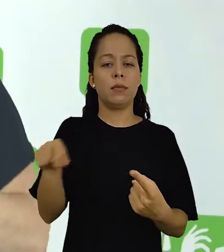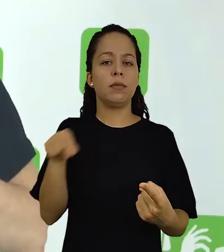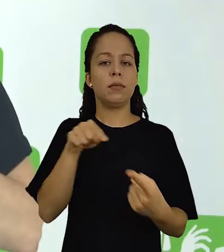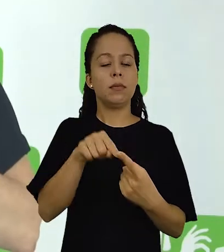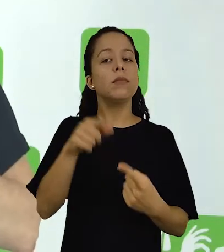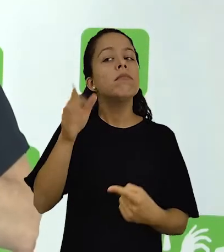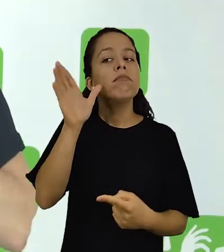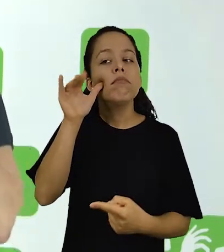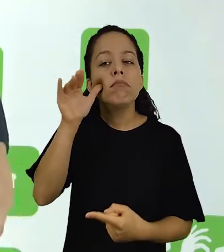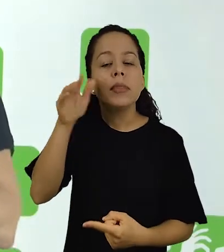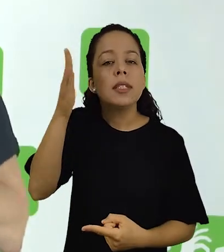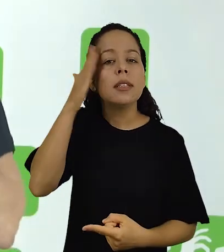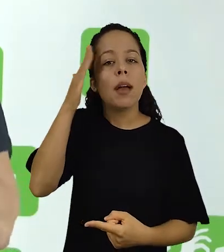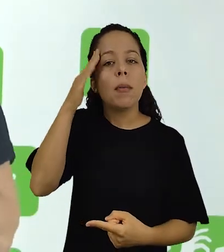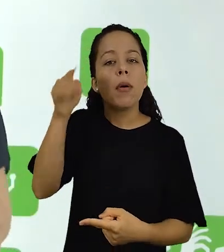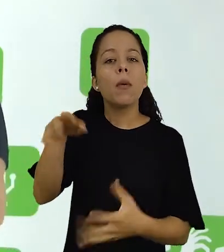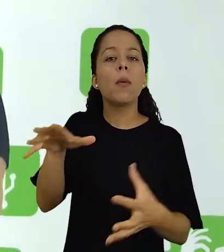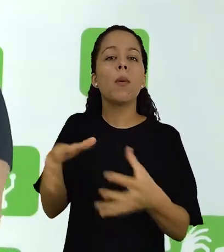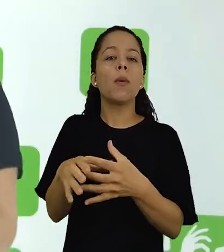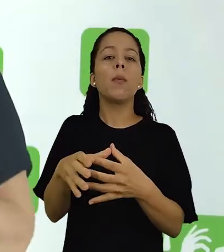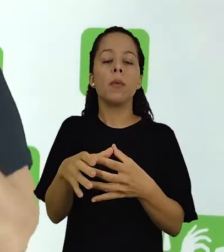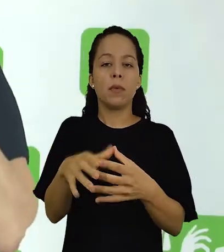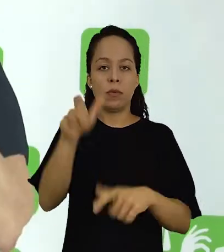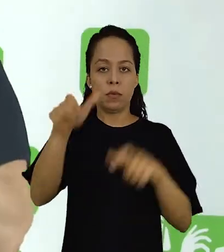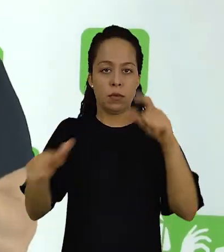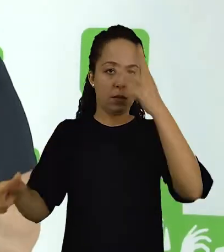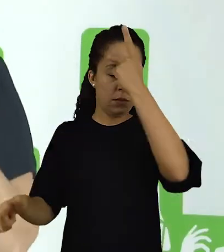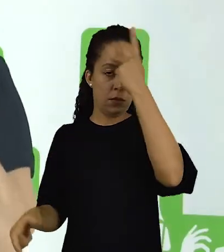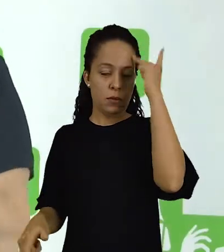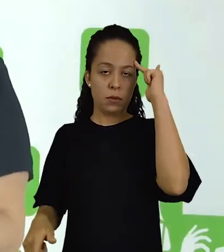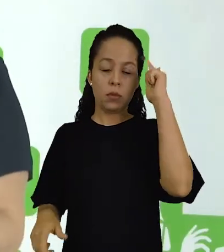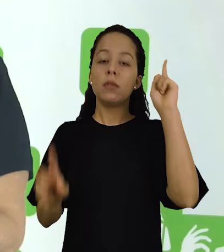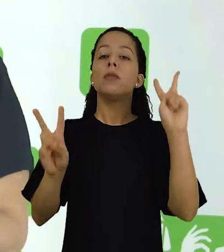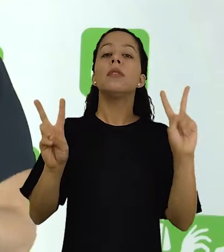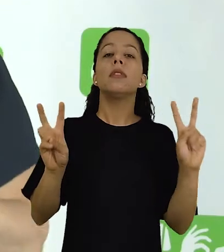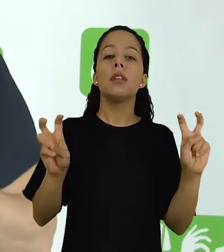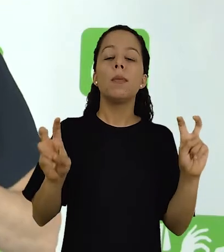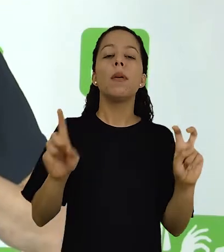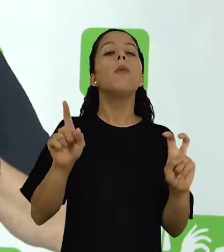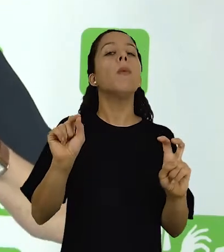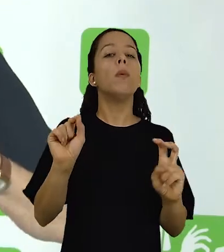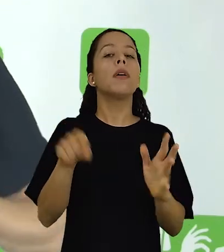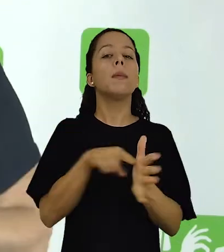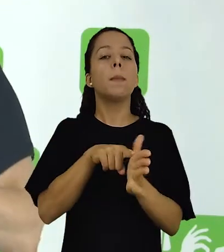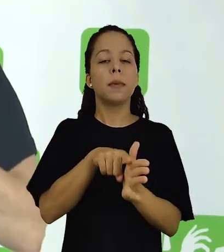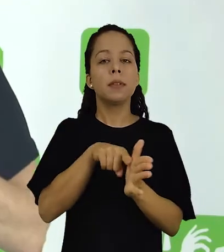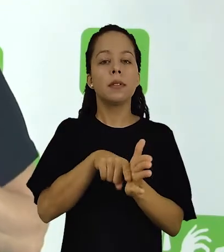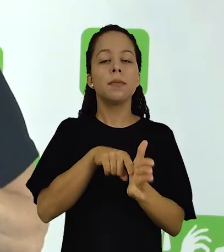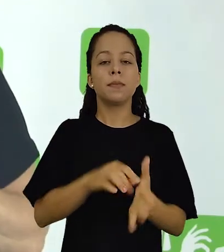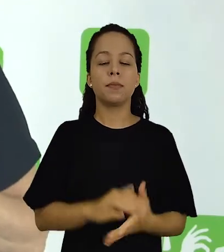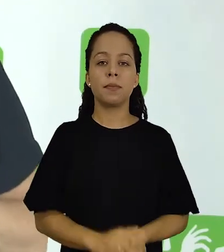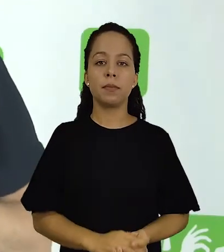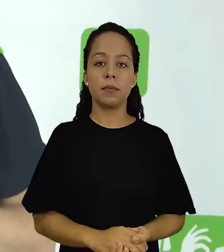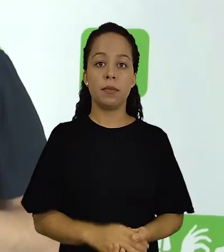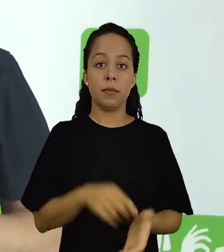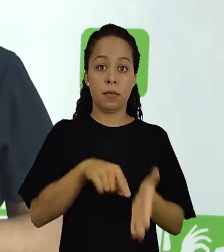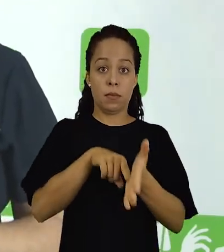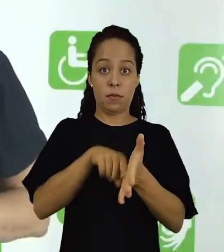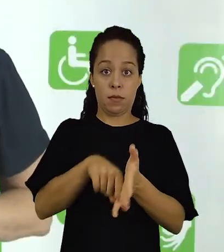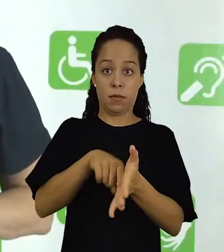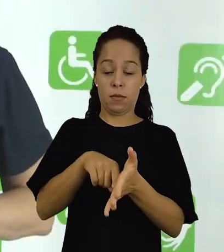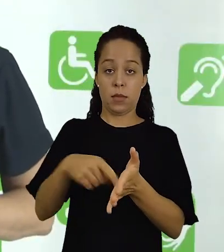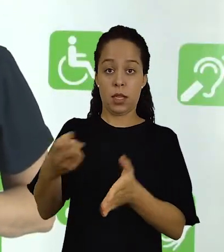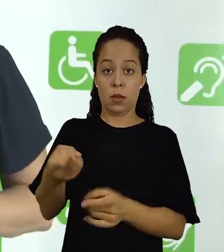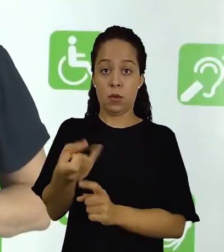pretende saber sobre aquele grupo de pessoas. Sobre o tema do que é pesquisado.